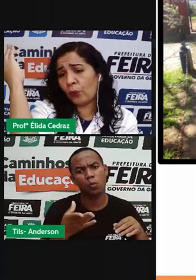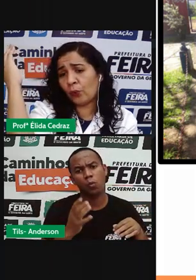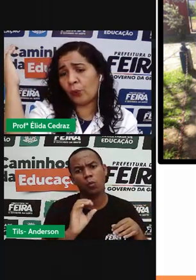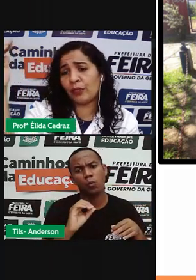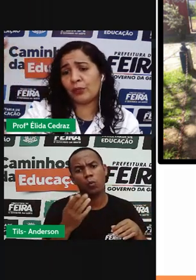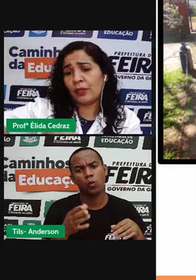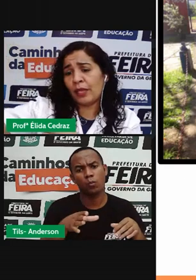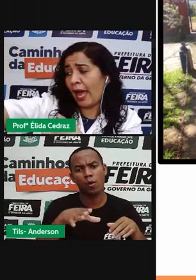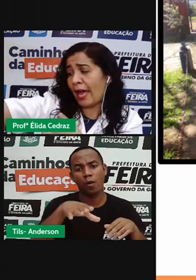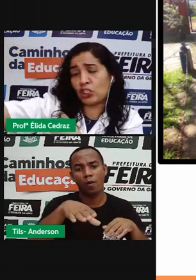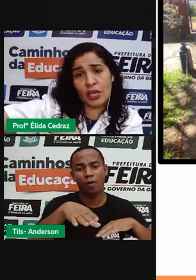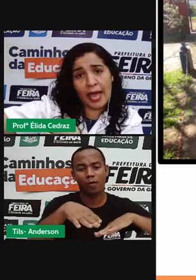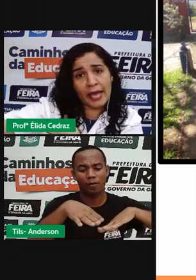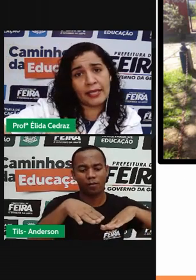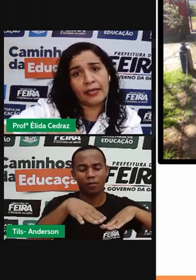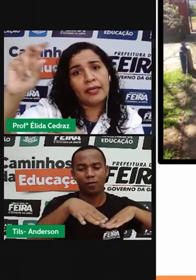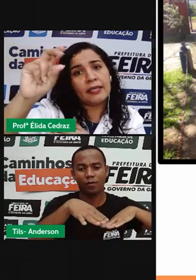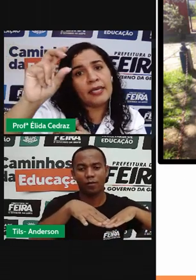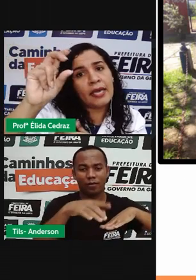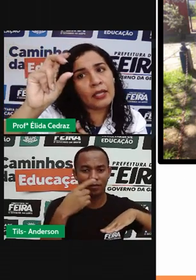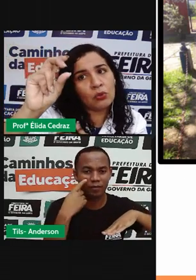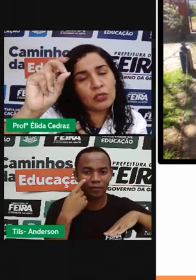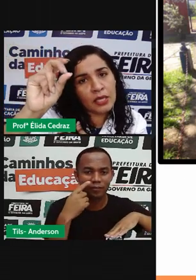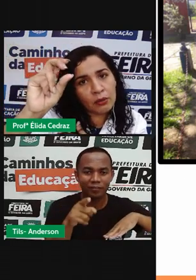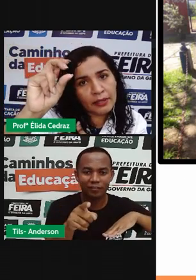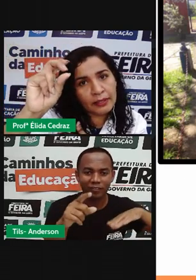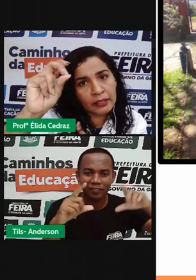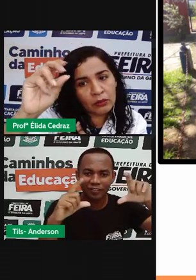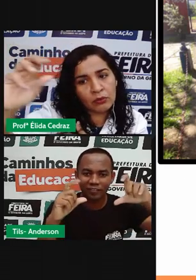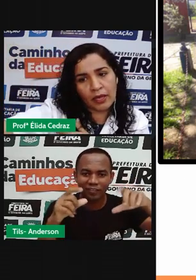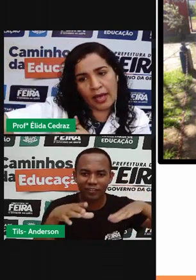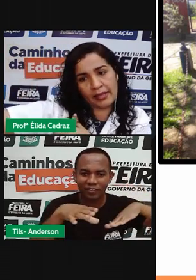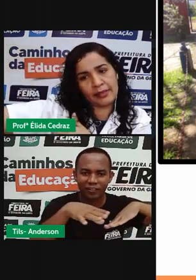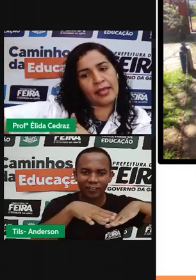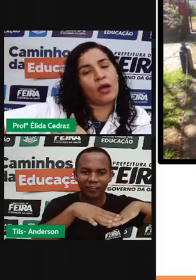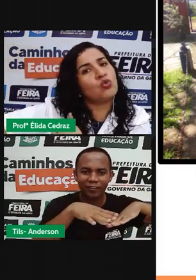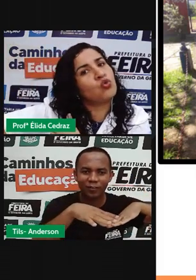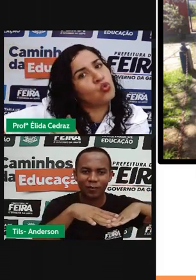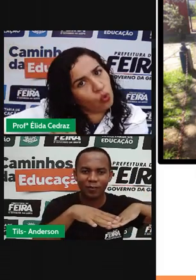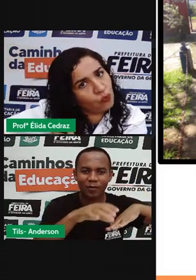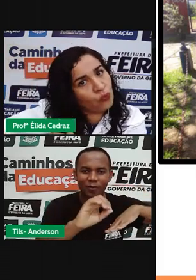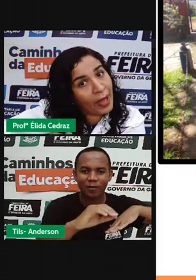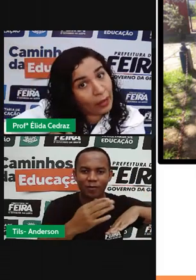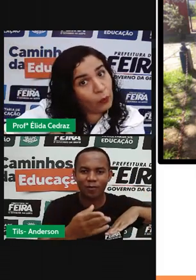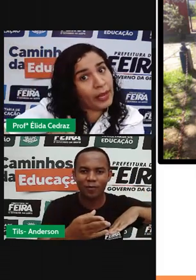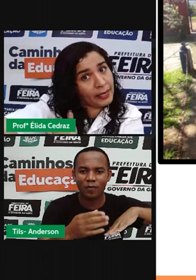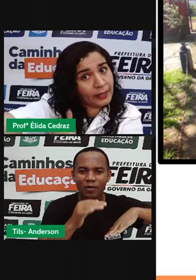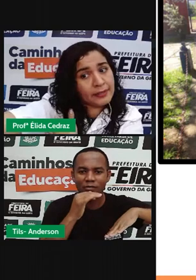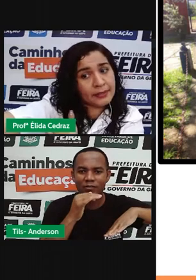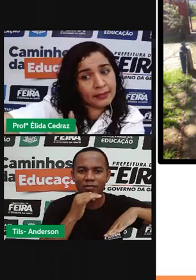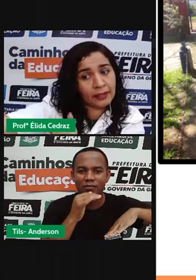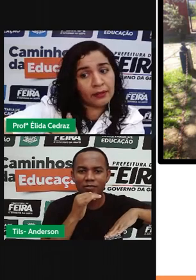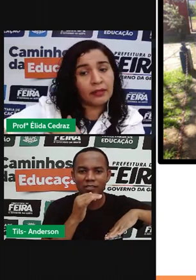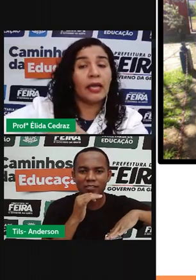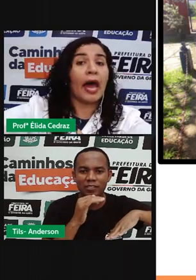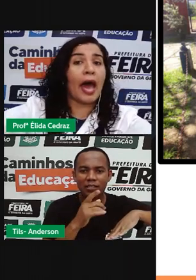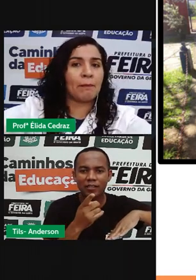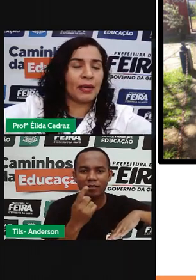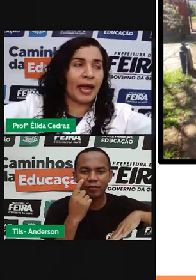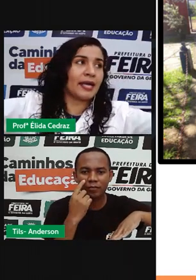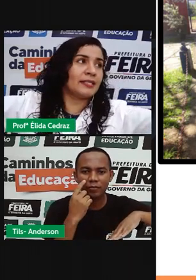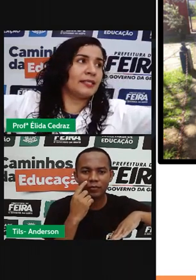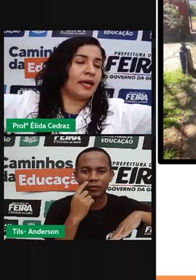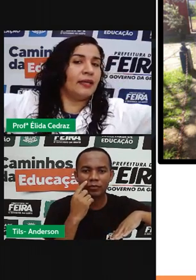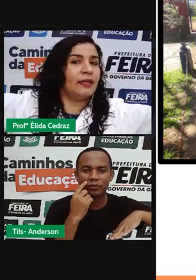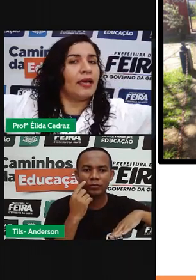o cúbito, a jarga, que é do seu dedão até o chubato, lá na de cima. A